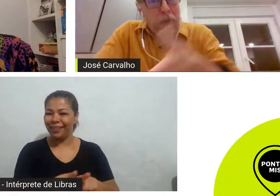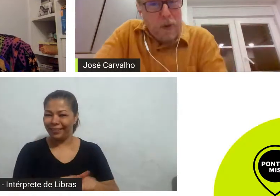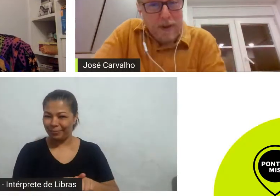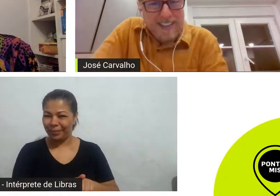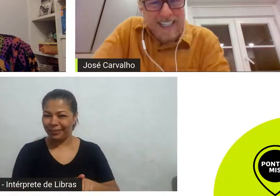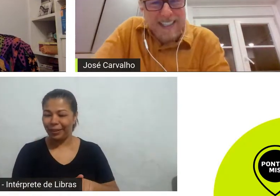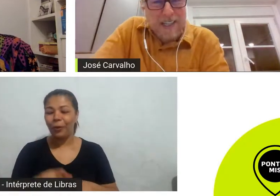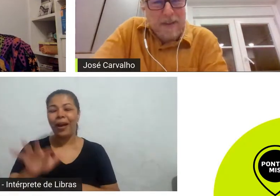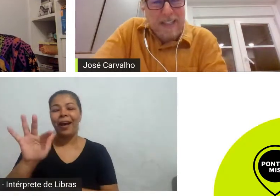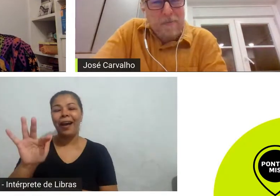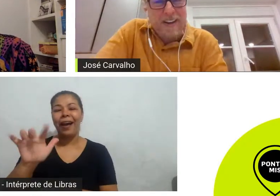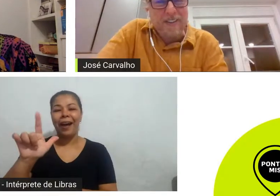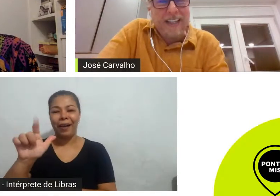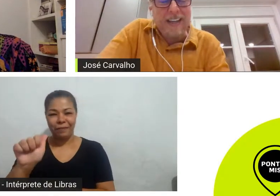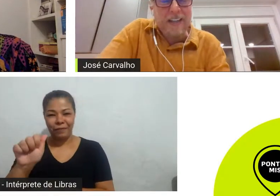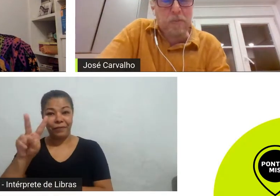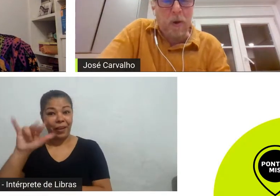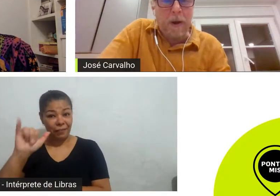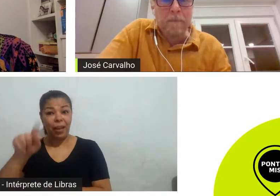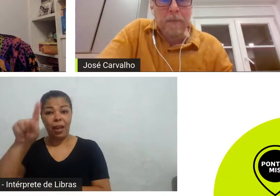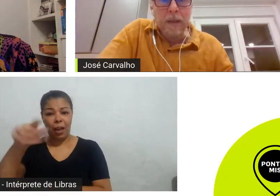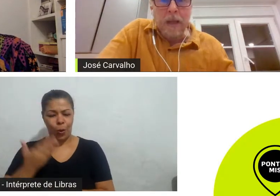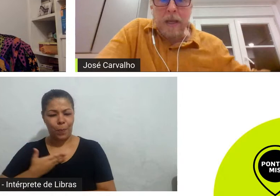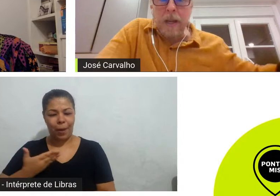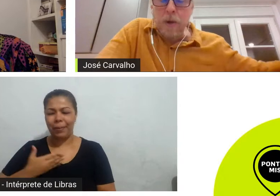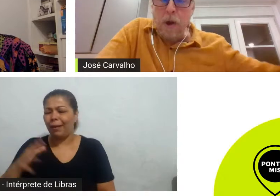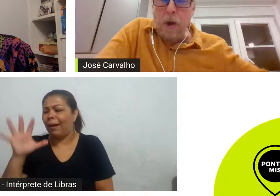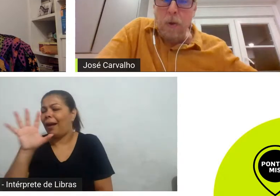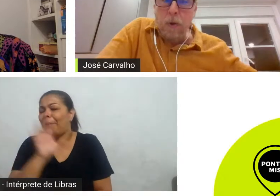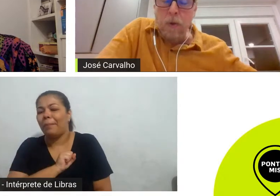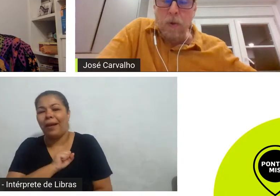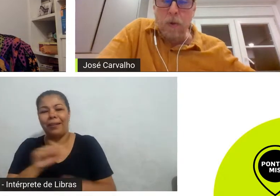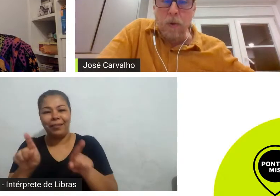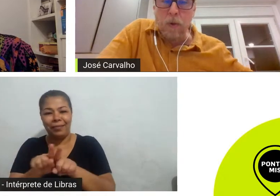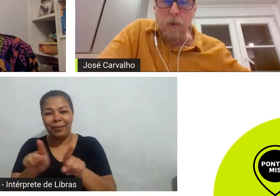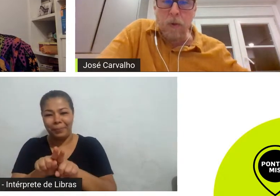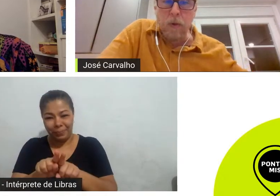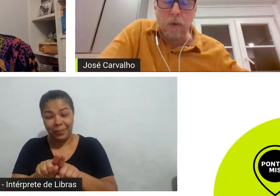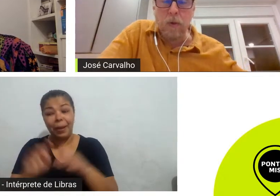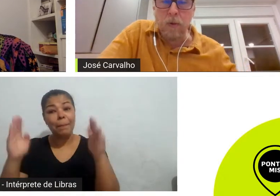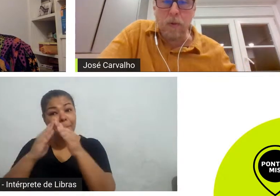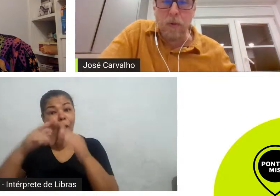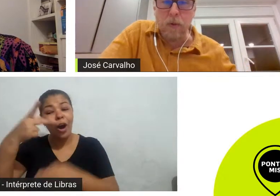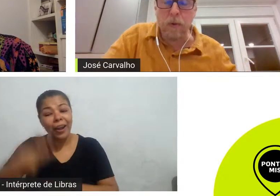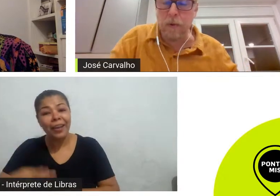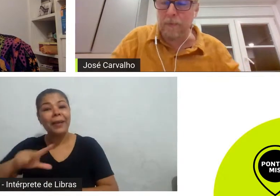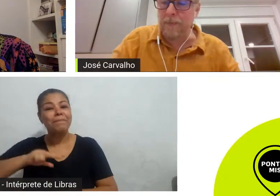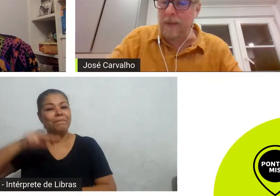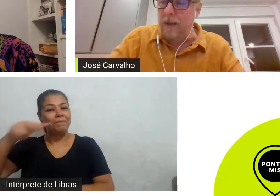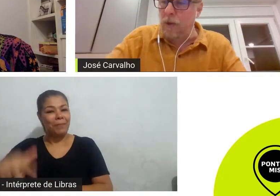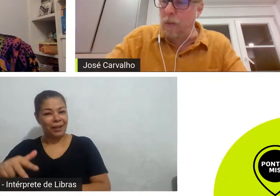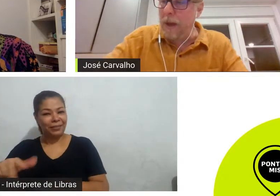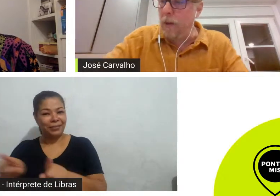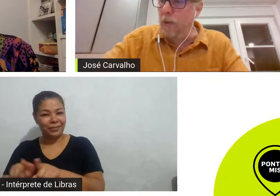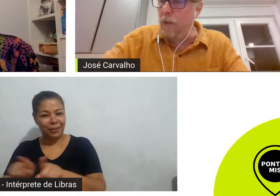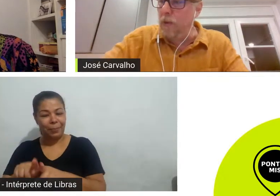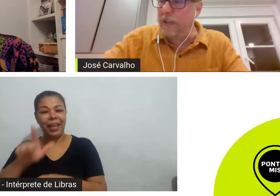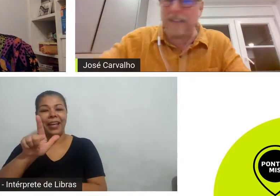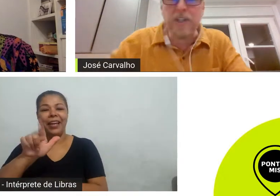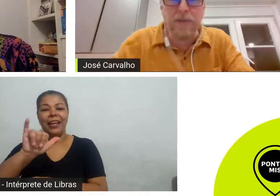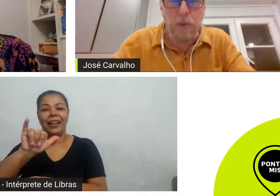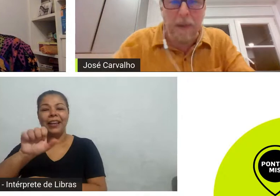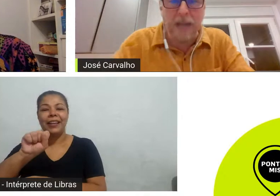que por coincidência também está morando aqui em Lisboa criou o o o o